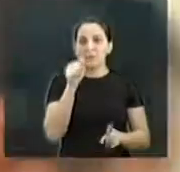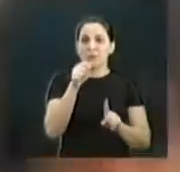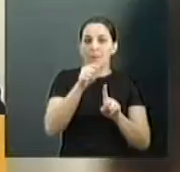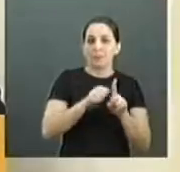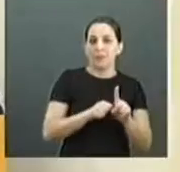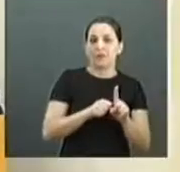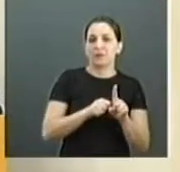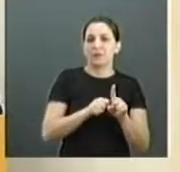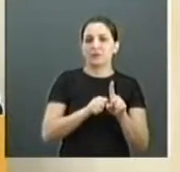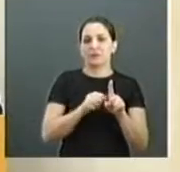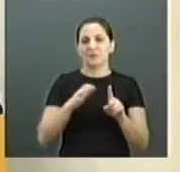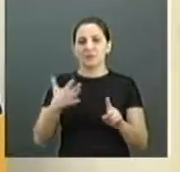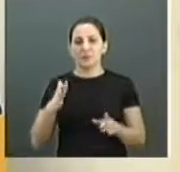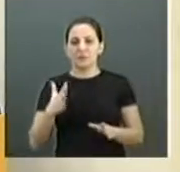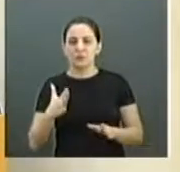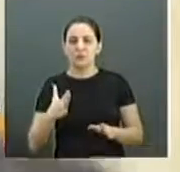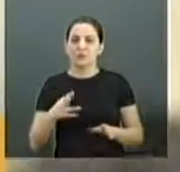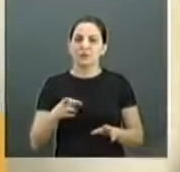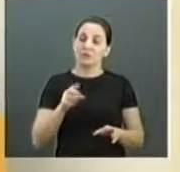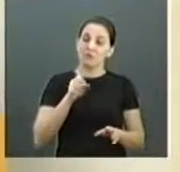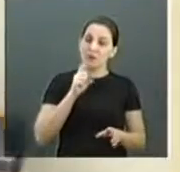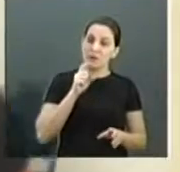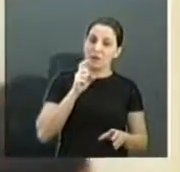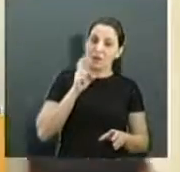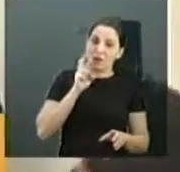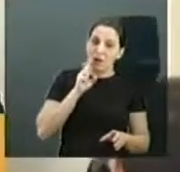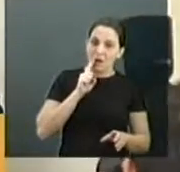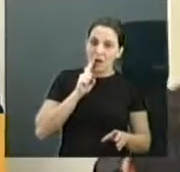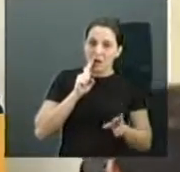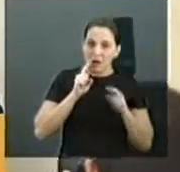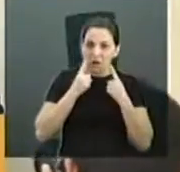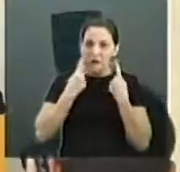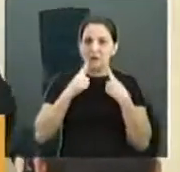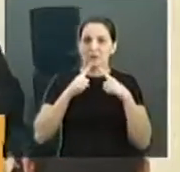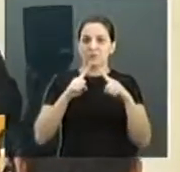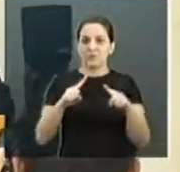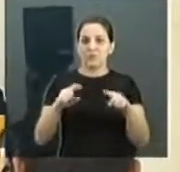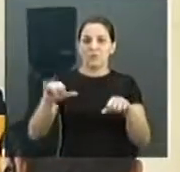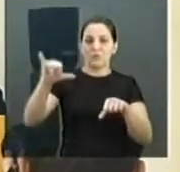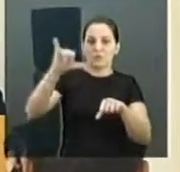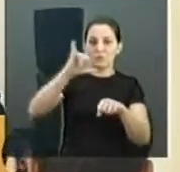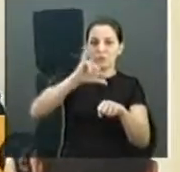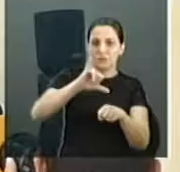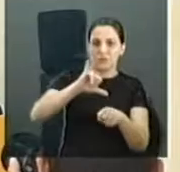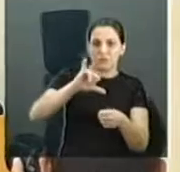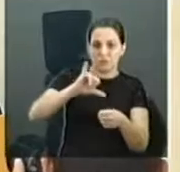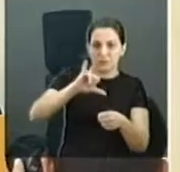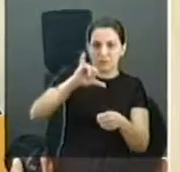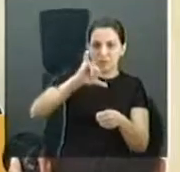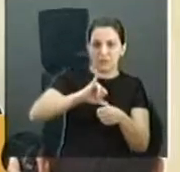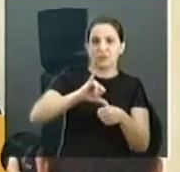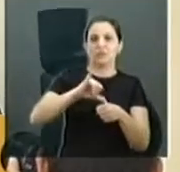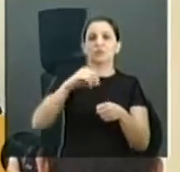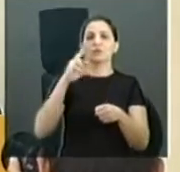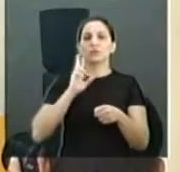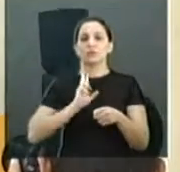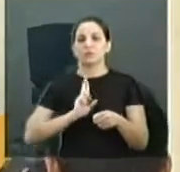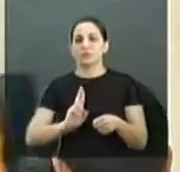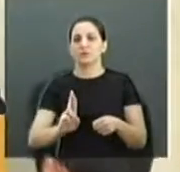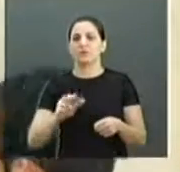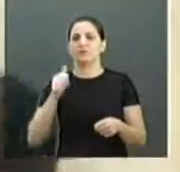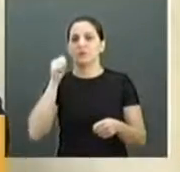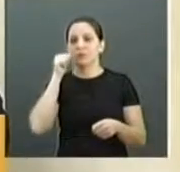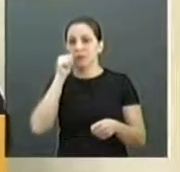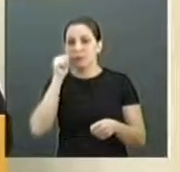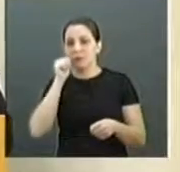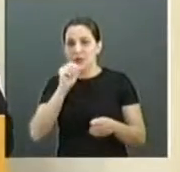mês, eu fiz aqui uma crítica à medida do Centro de Referência da Mulher de transferir as três psicólogas que estavam lá